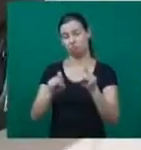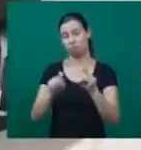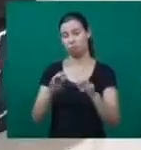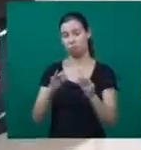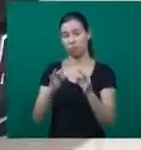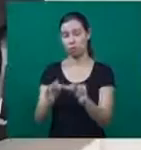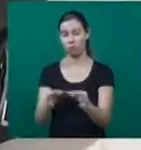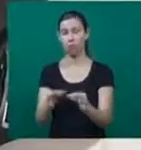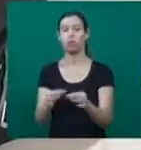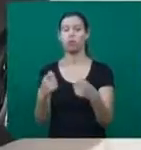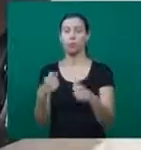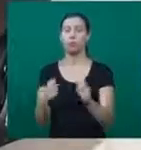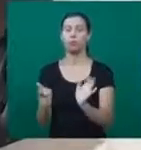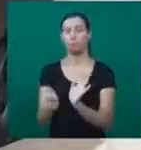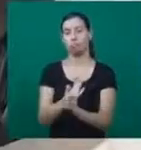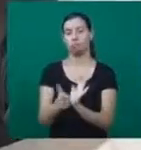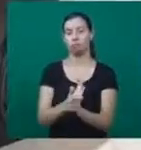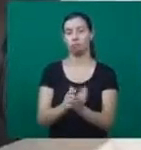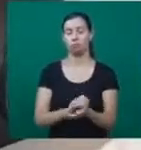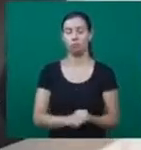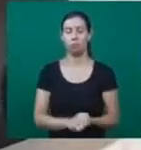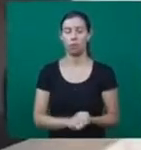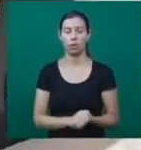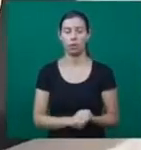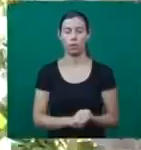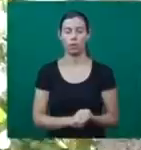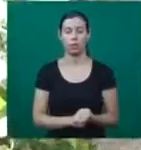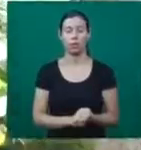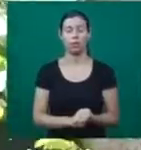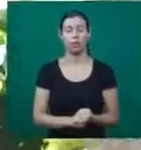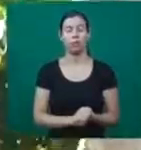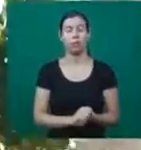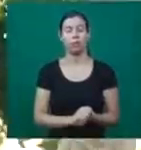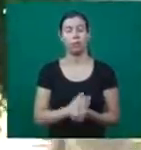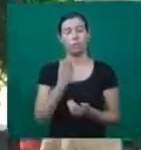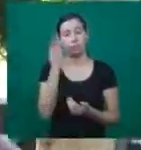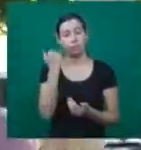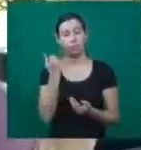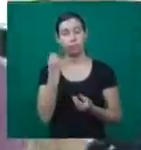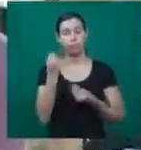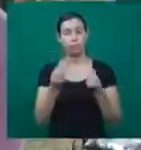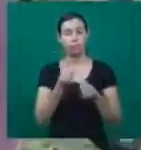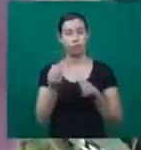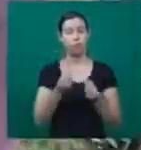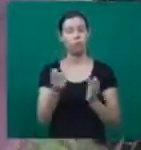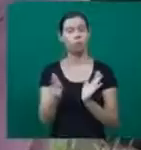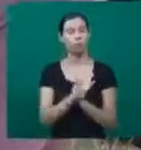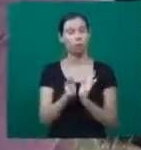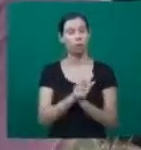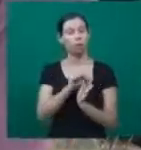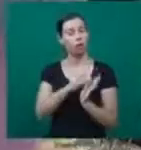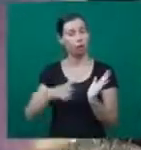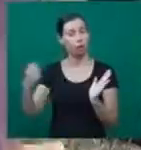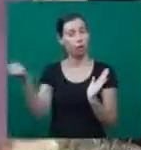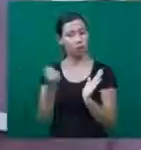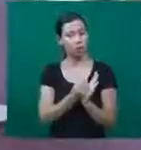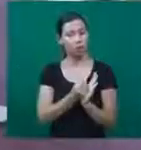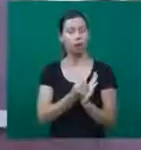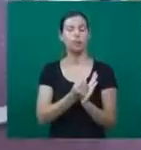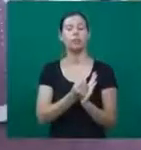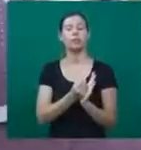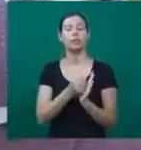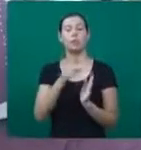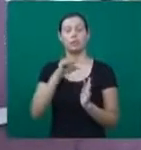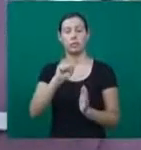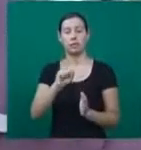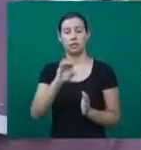empreendedores e esclarecer dúvidas sobre o sistema de registro, o SEBRAE oferece a semana do microempreendedor. Vitor conta um pouco mais